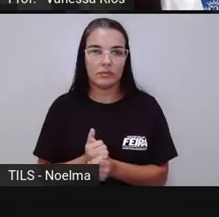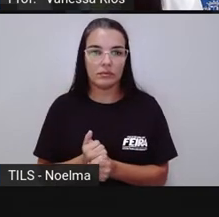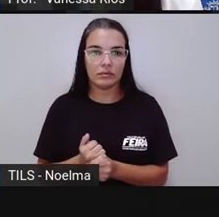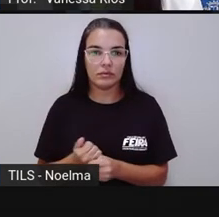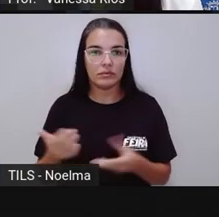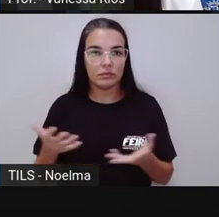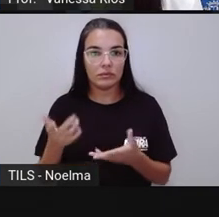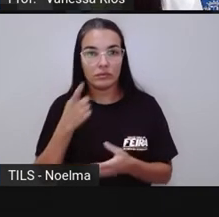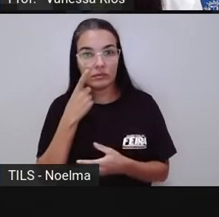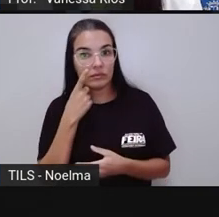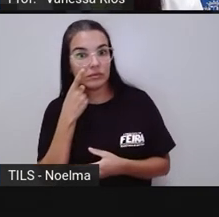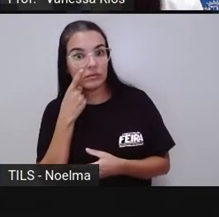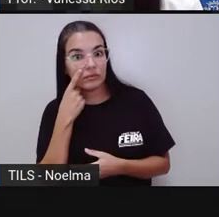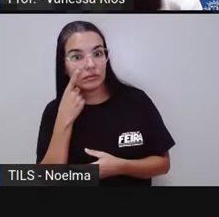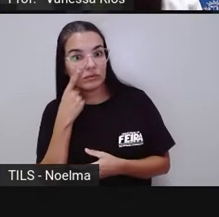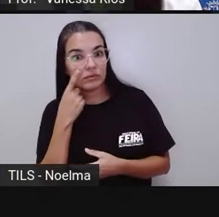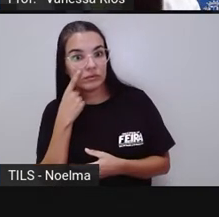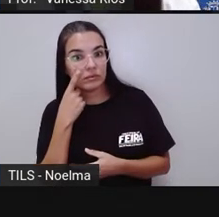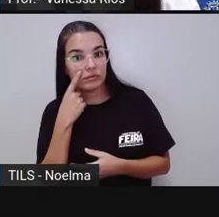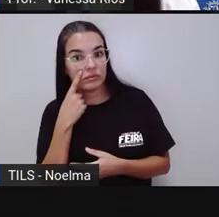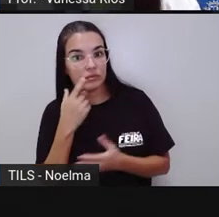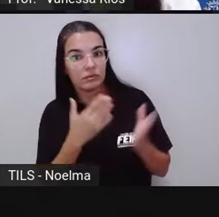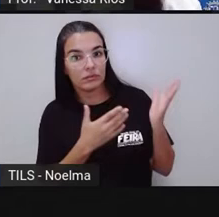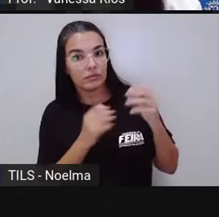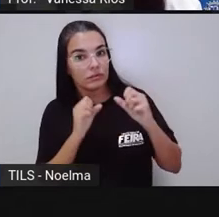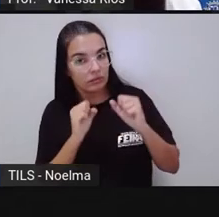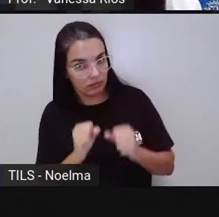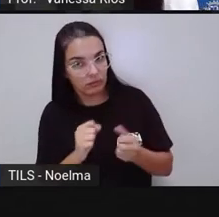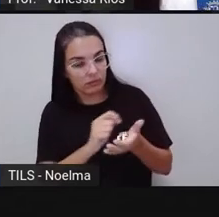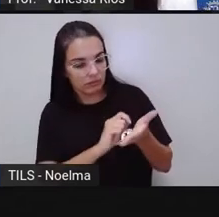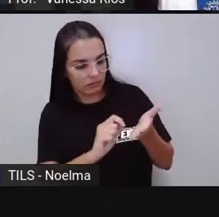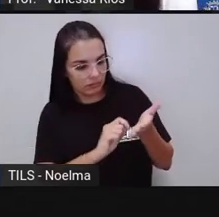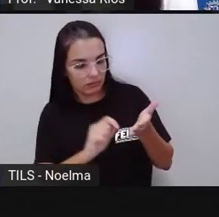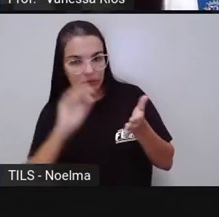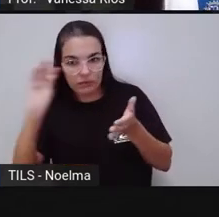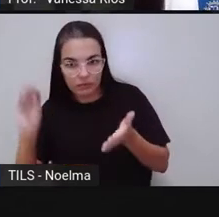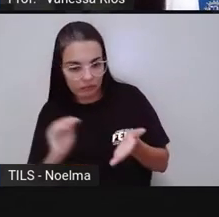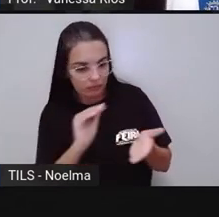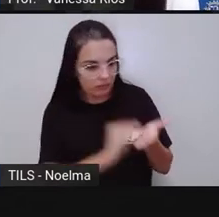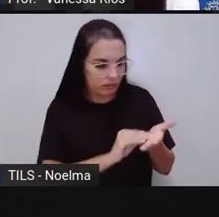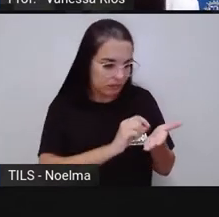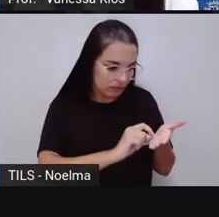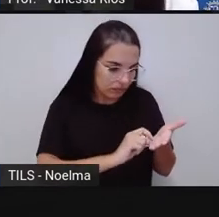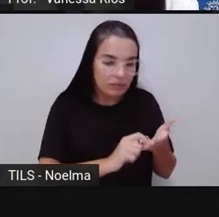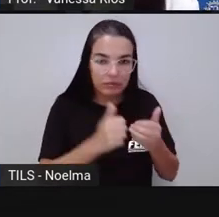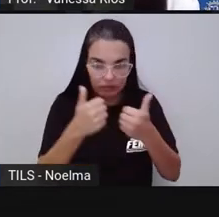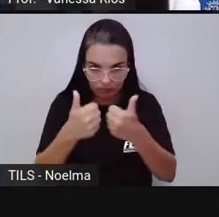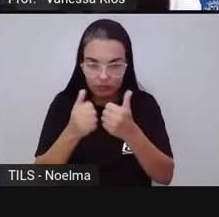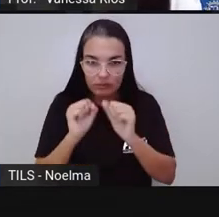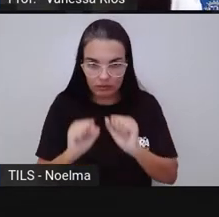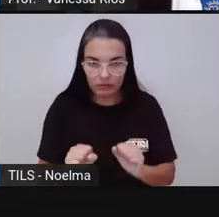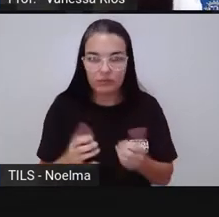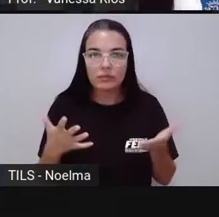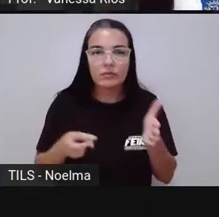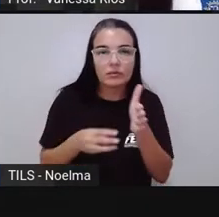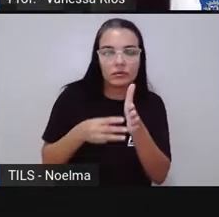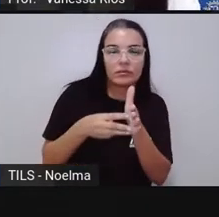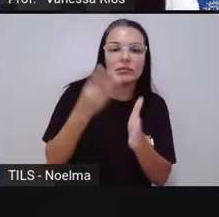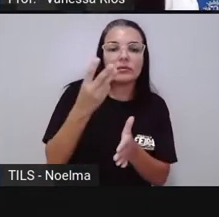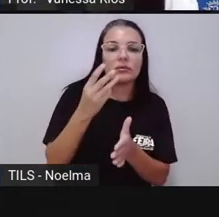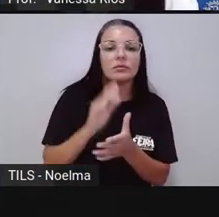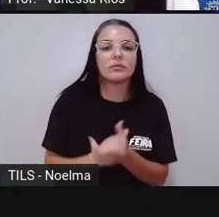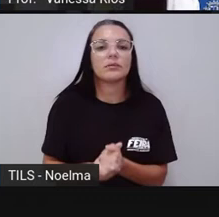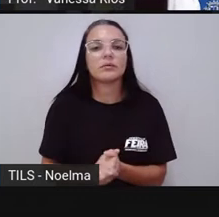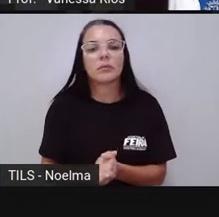E aí, fica de olho. Se quiser, você pode até adotar, certo? Em relação agora às paroxítonas. As acítonas,